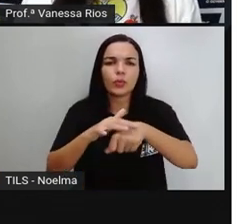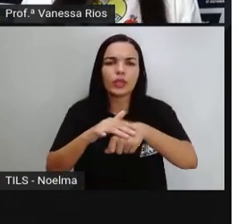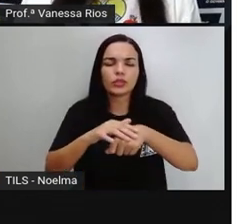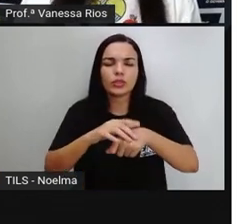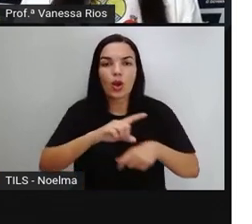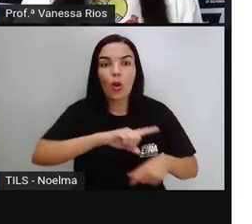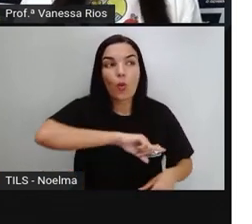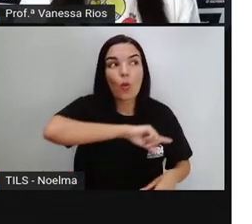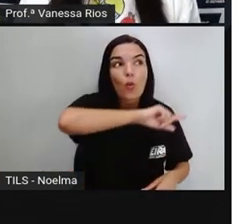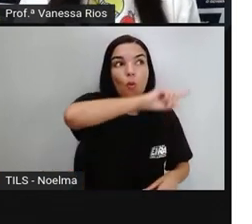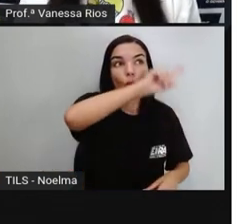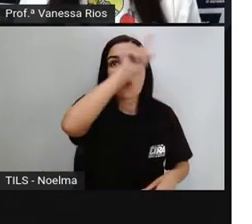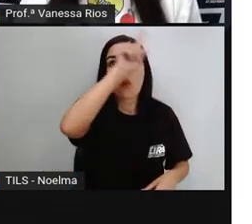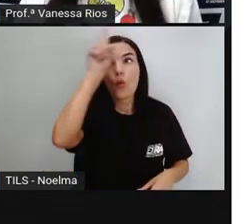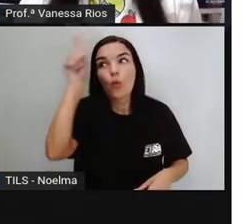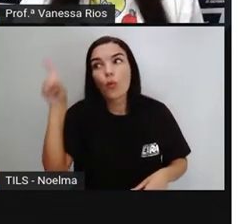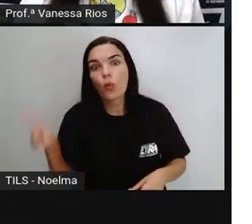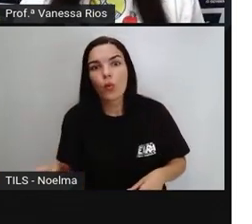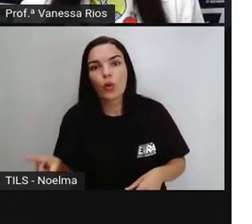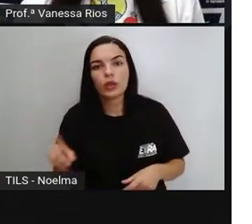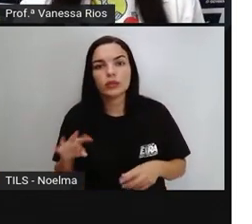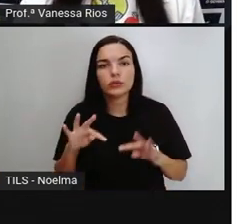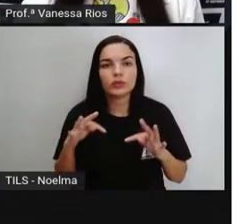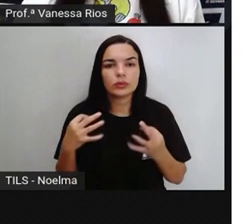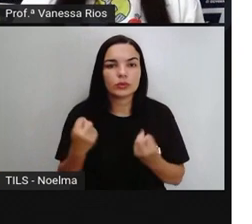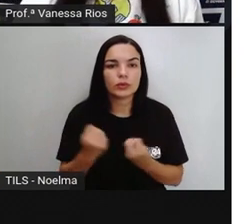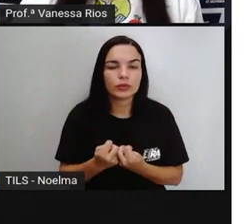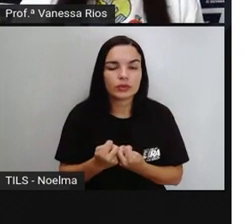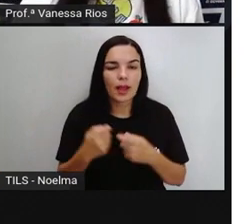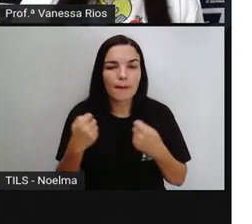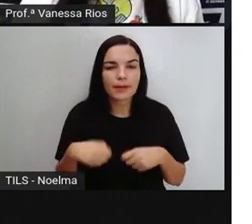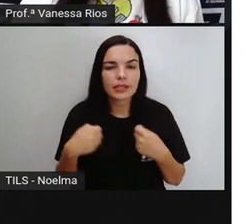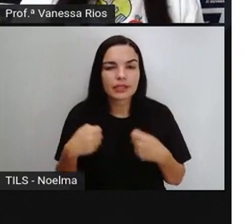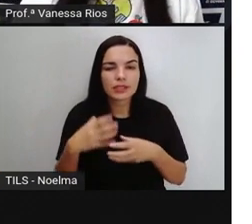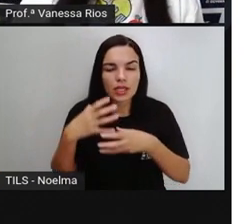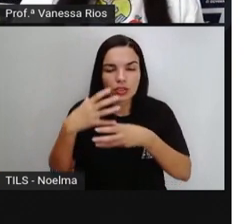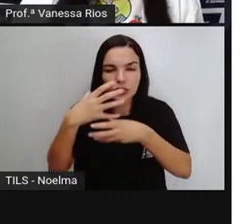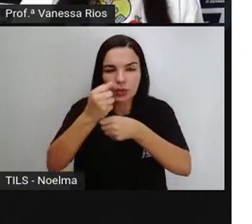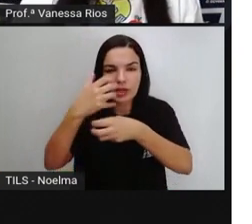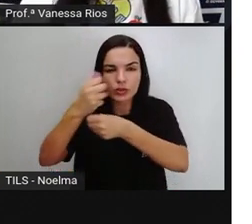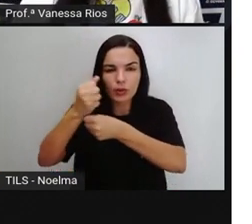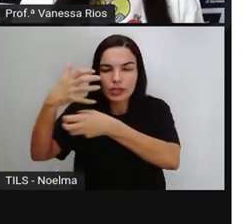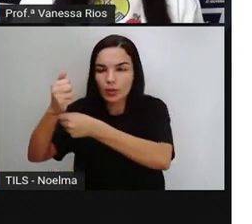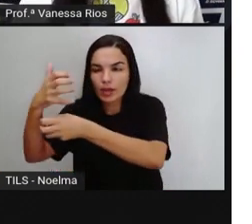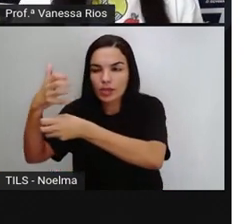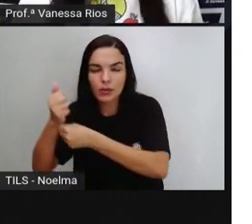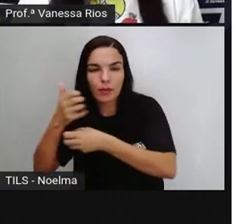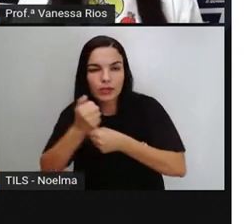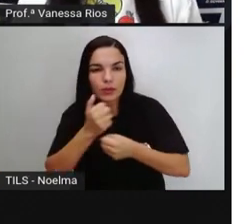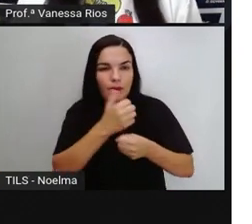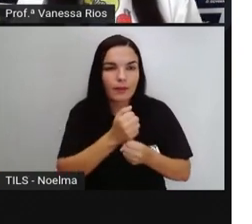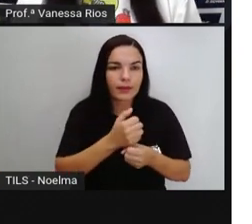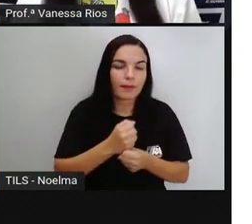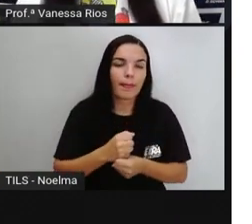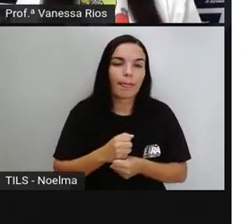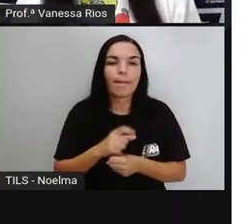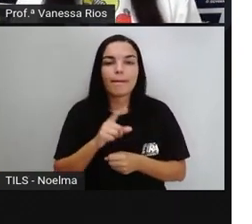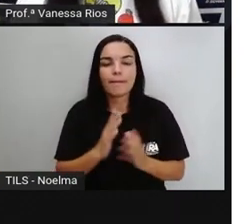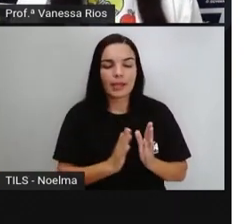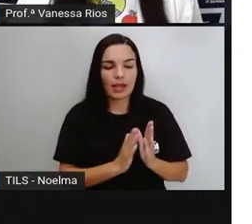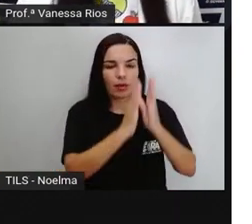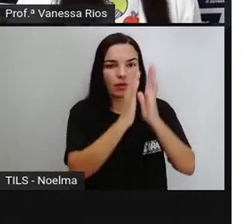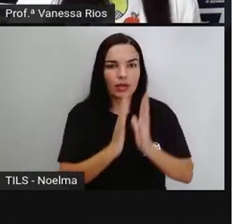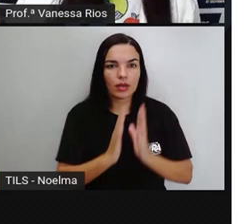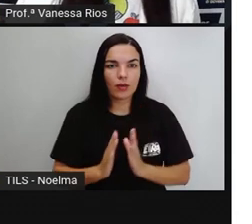o ano? Como é que a gente faz para descobrir? A gente precisa somar os valores correspondentes de cada coluna